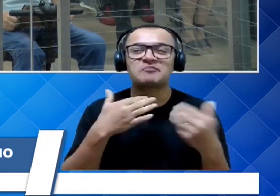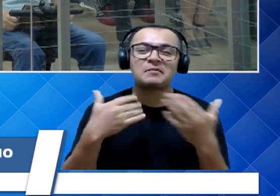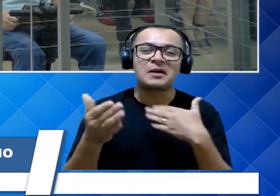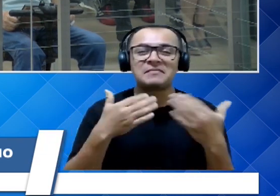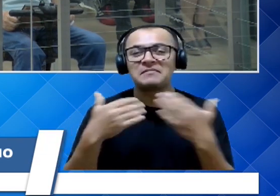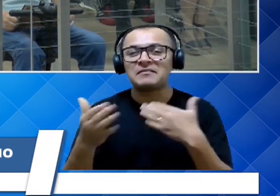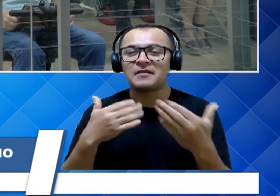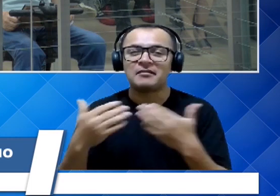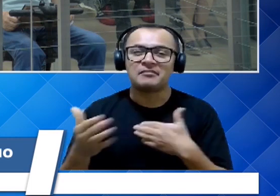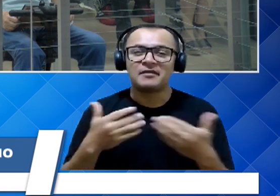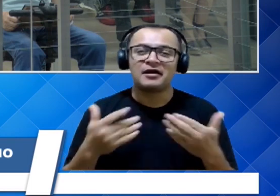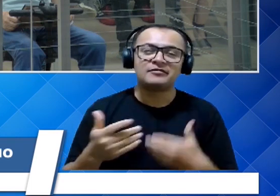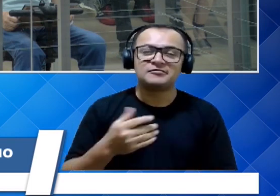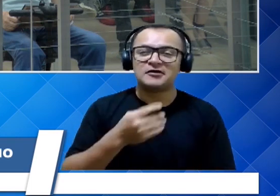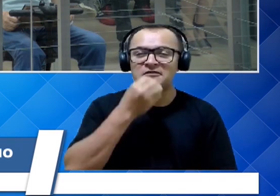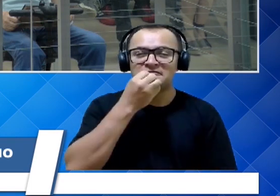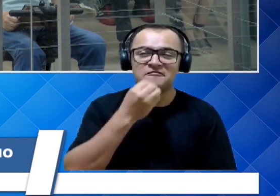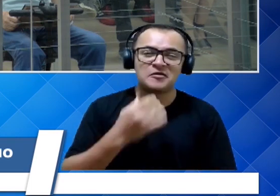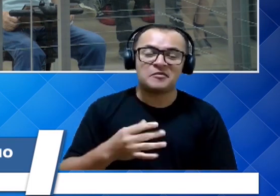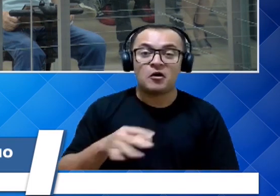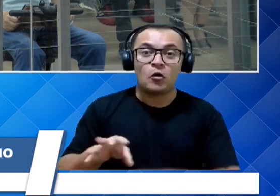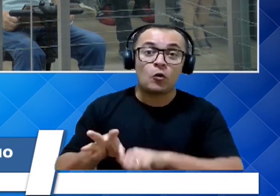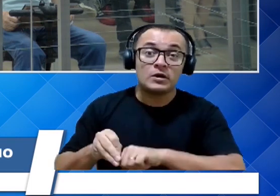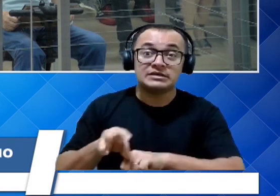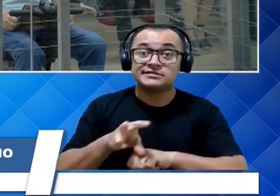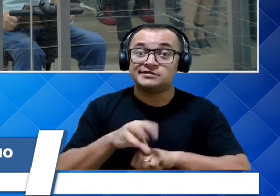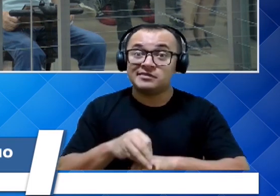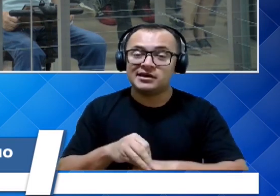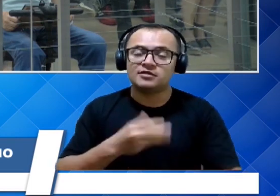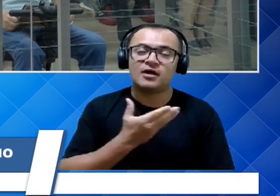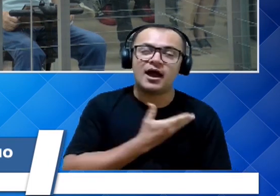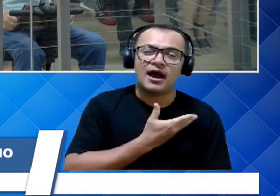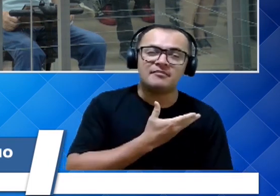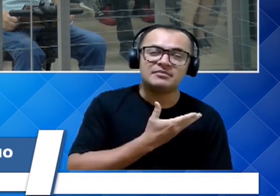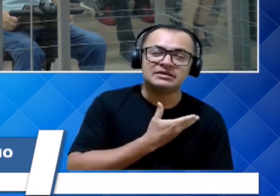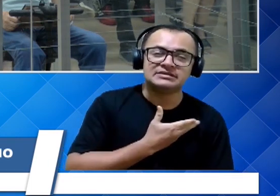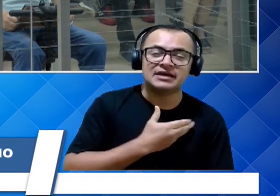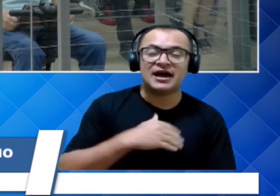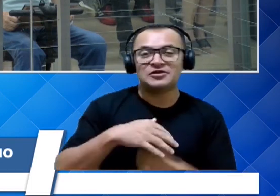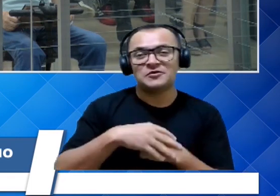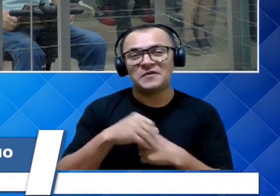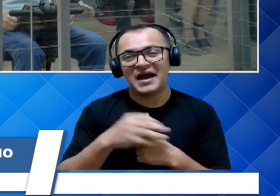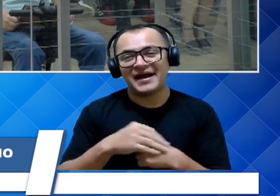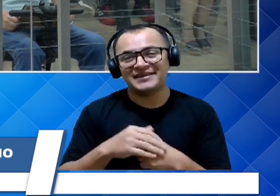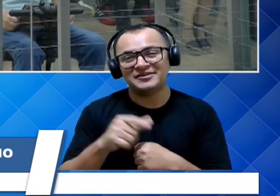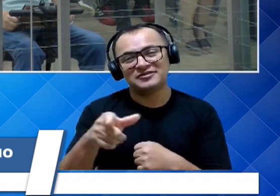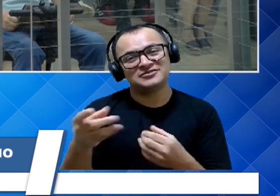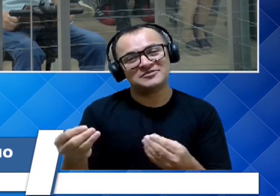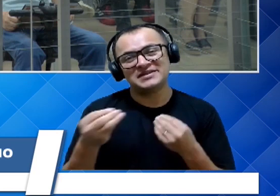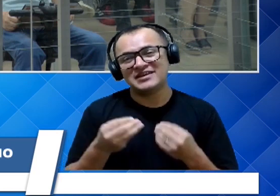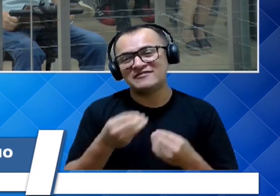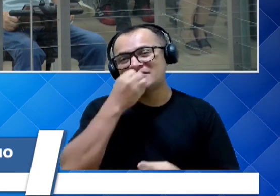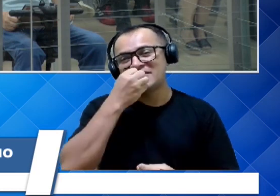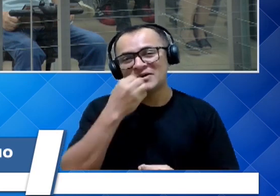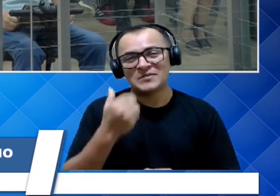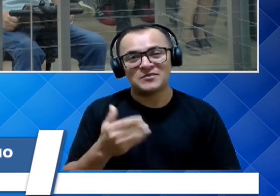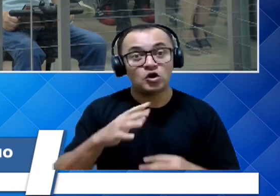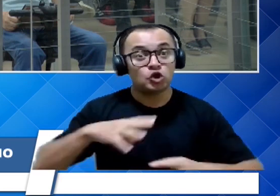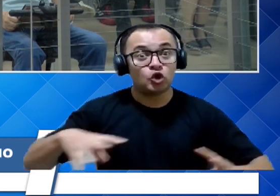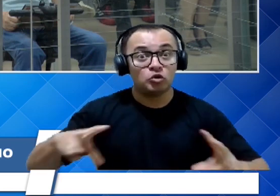o conhecimento e a amizade e o carinho que o senhor sempre passou de muitos dos que estão aqui na plateia hoje,